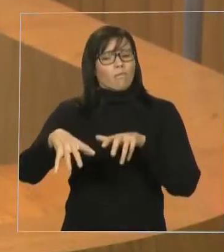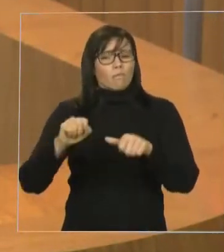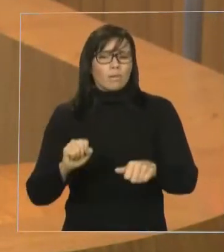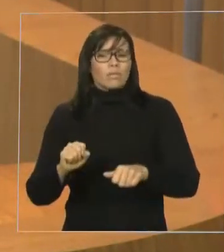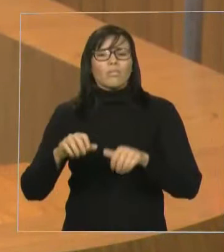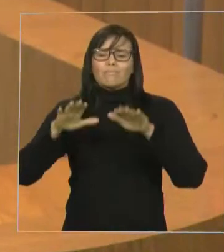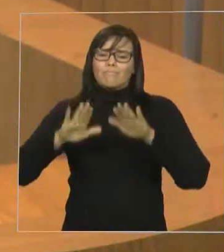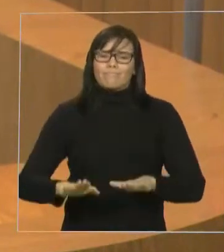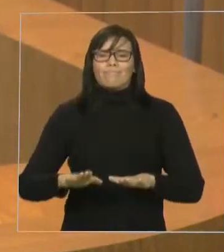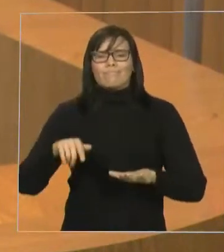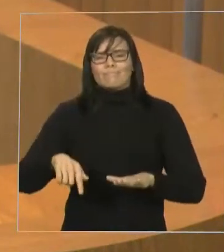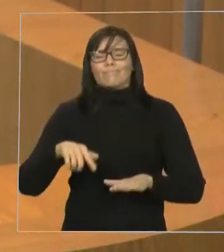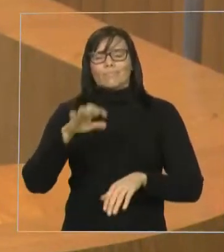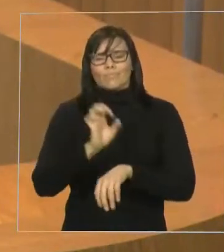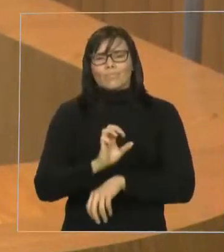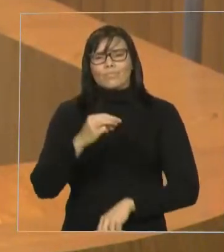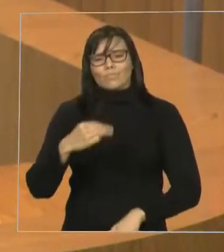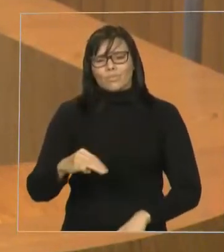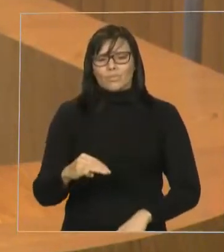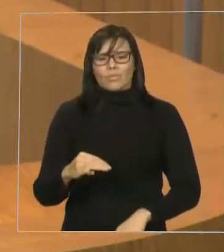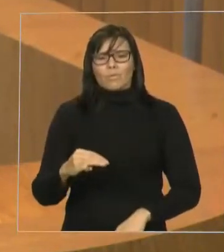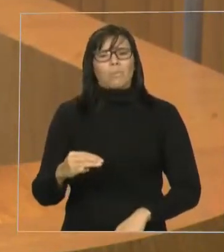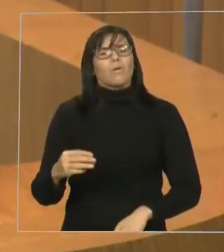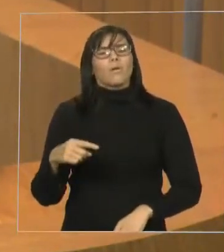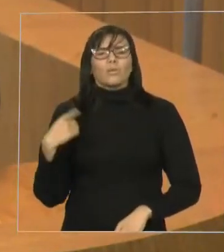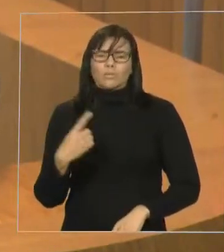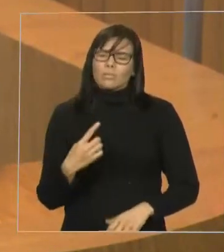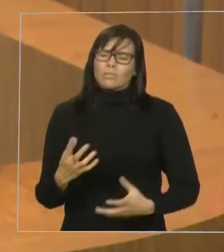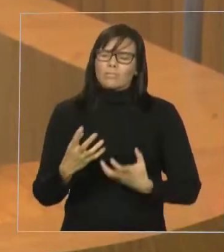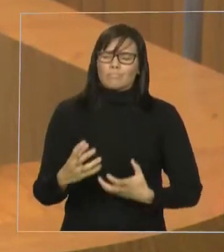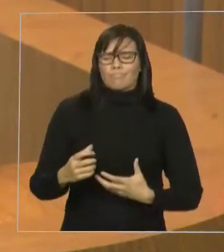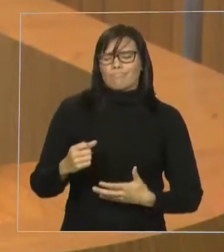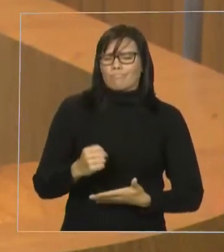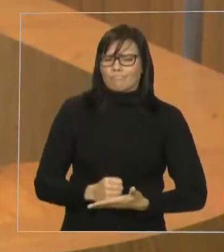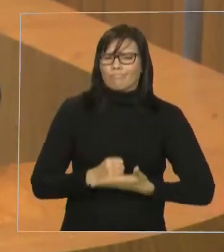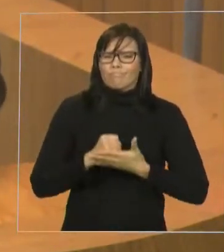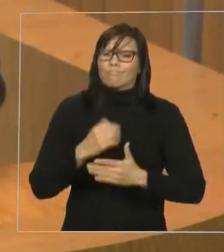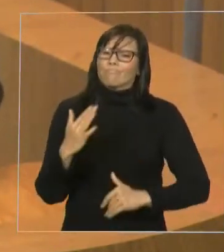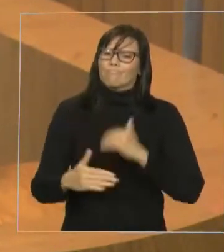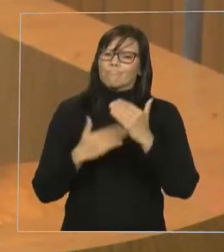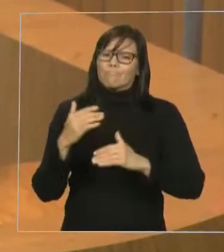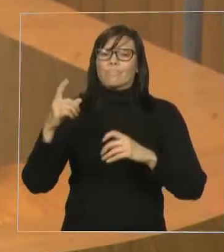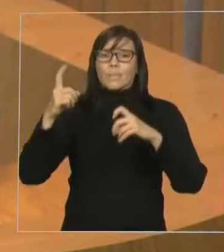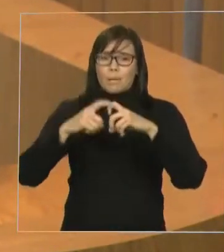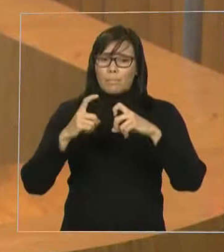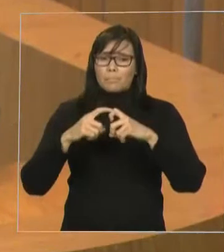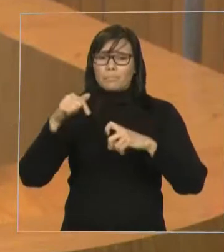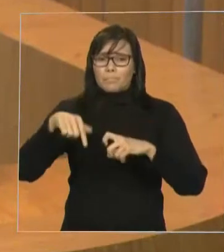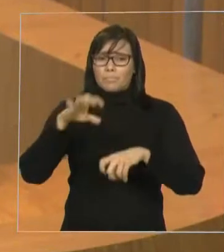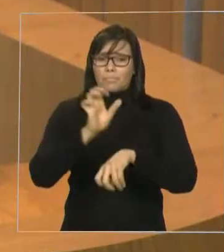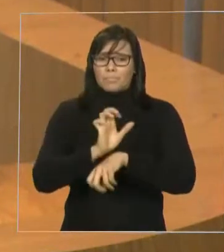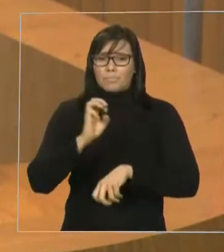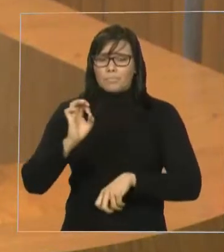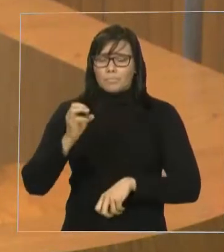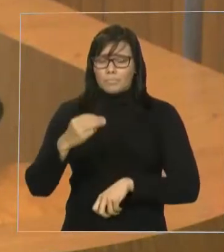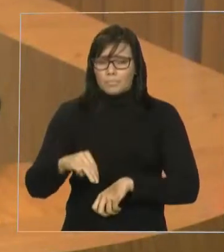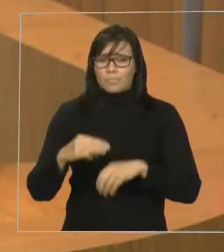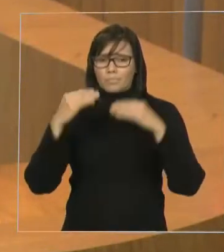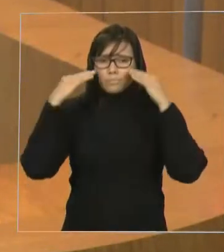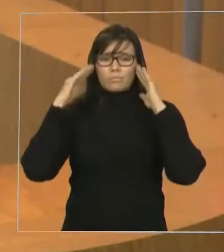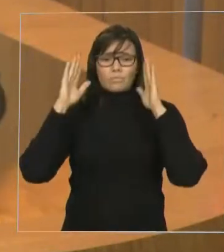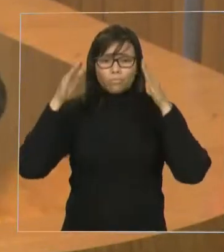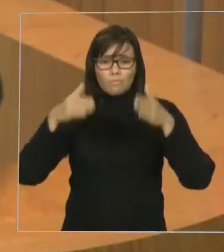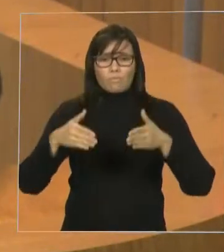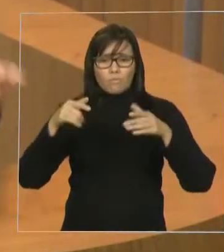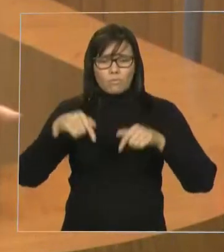Maranhão. Então, não só a nossa luta, o nosso apoio nas reuniões, nos combates que nós tivemos, nos embates